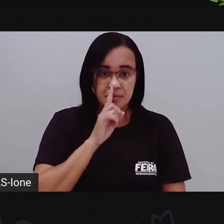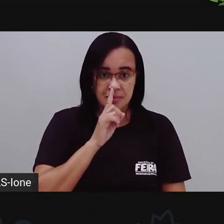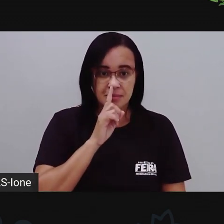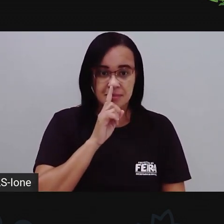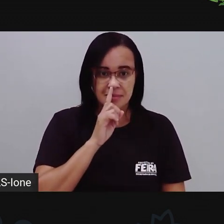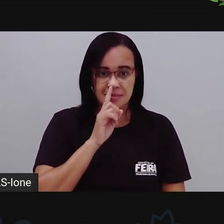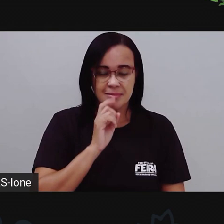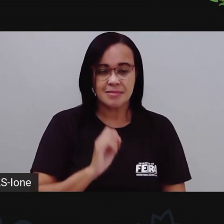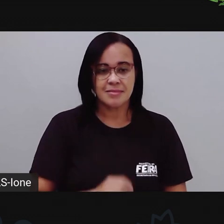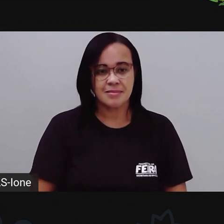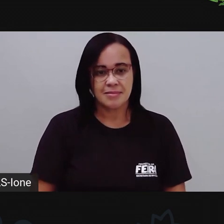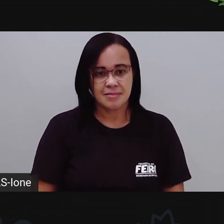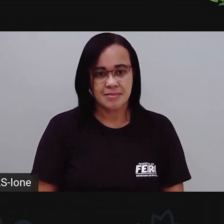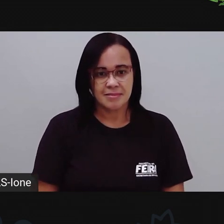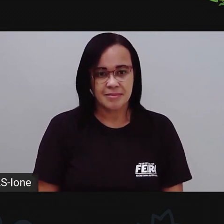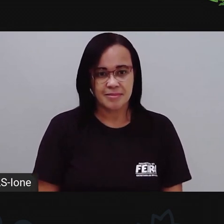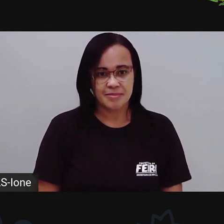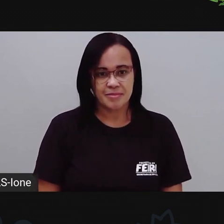vocês, ó.